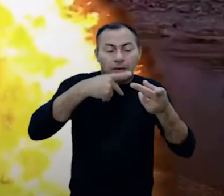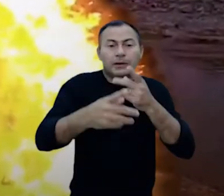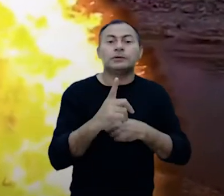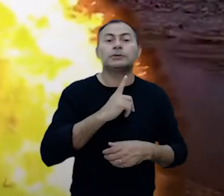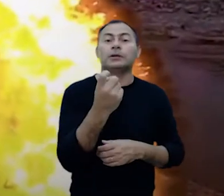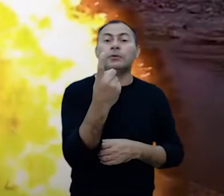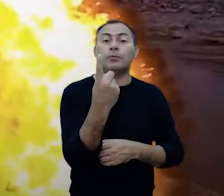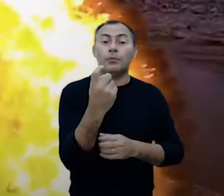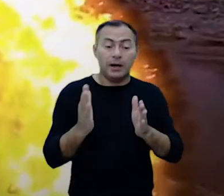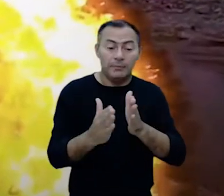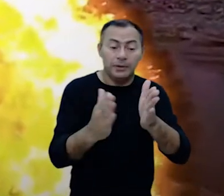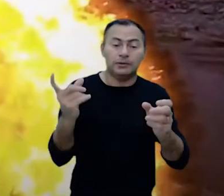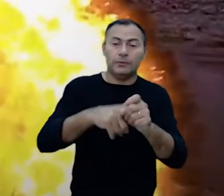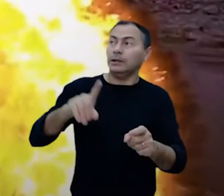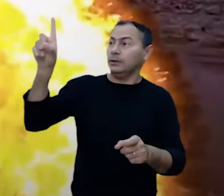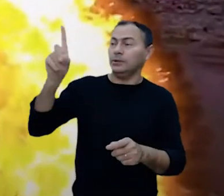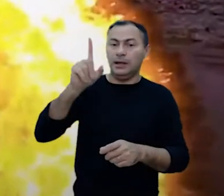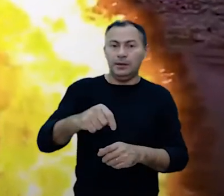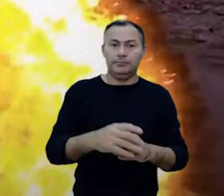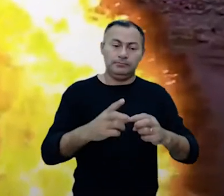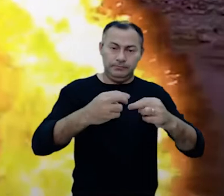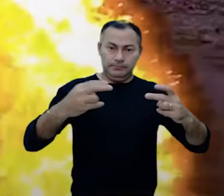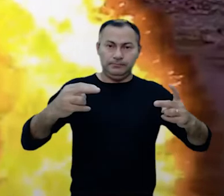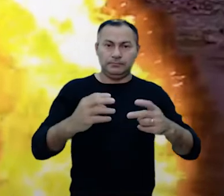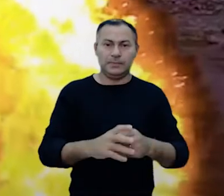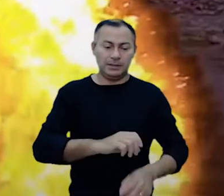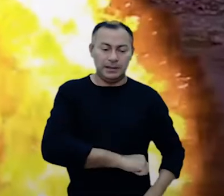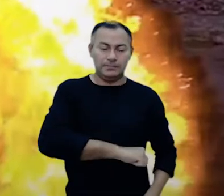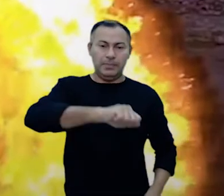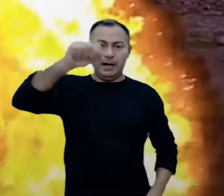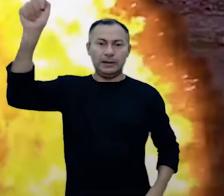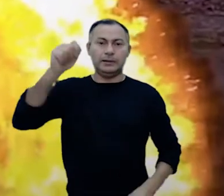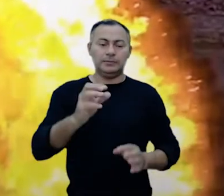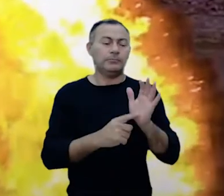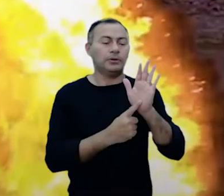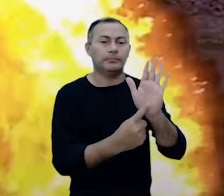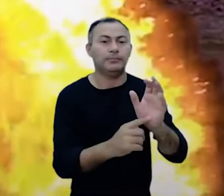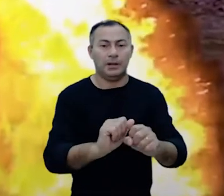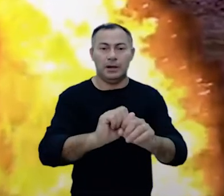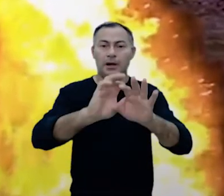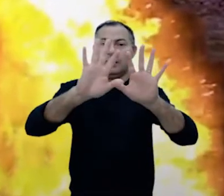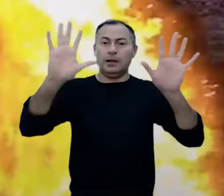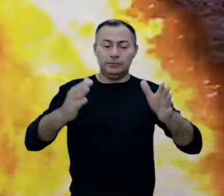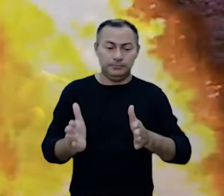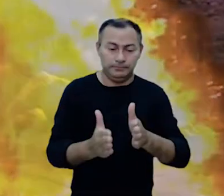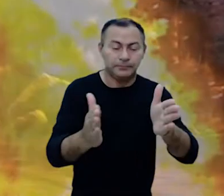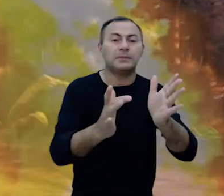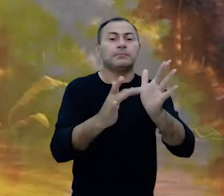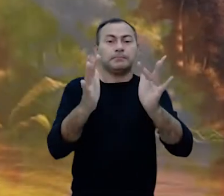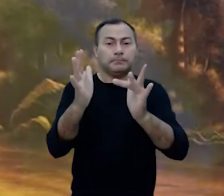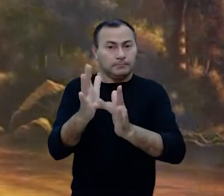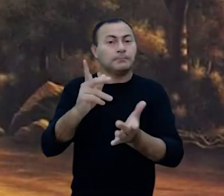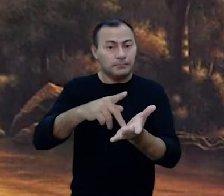nos dizendo que só existe um caminho de volta para Deus. Este caminho é através de algo que esta espada flamejante está simbolizando. Claro, este